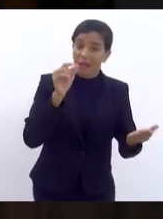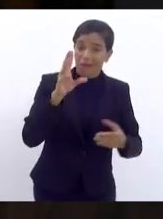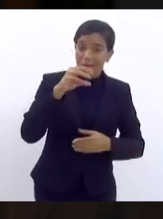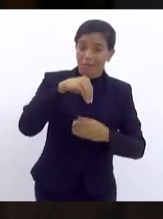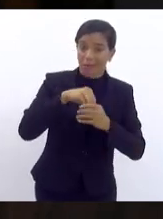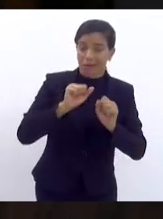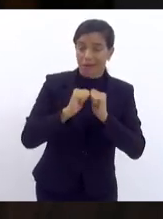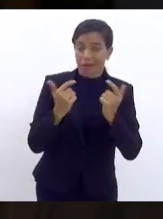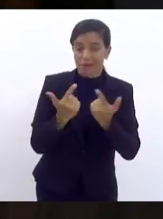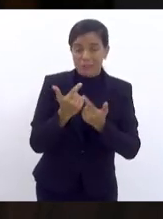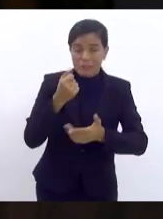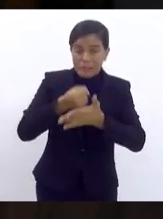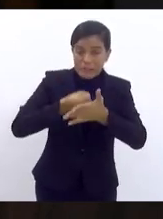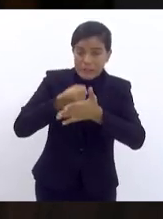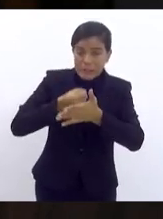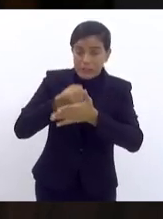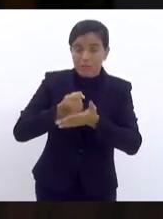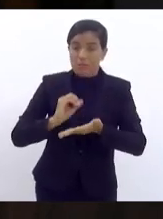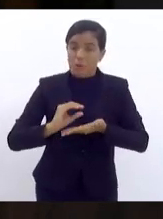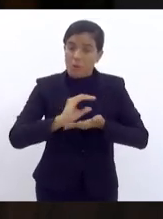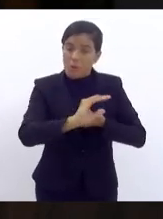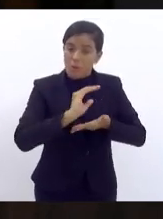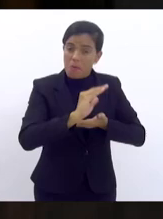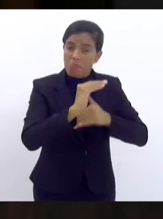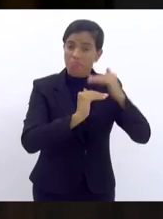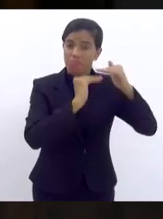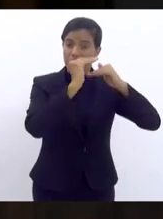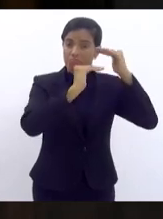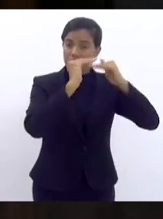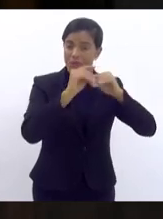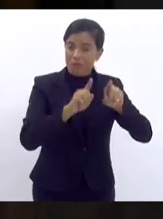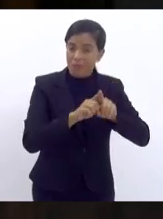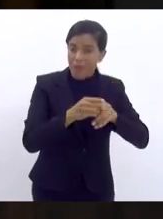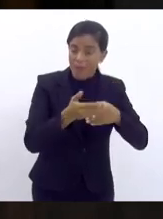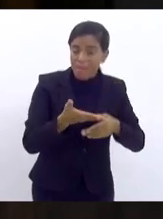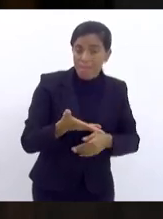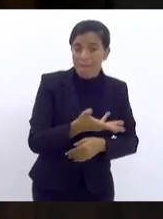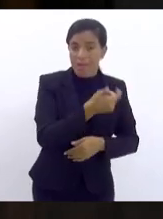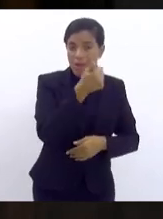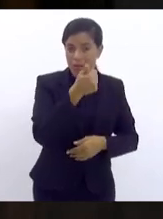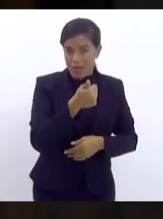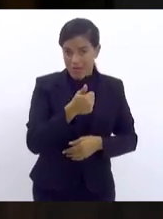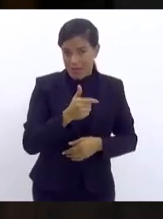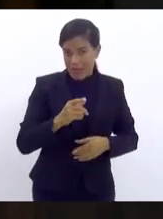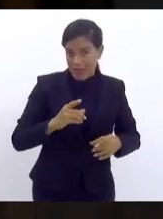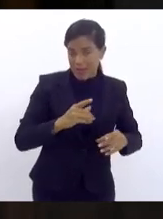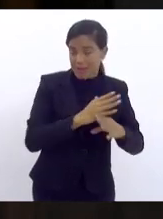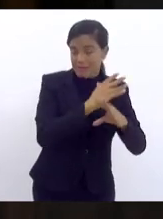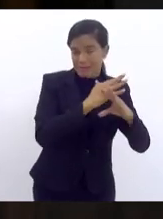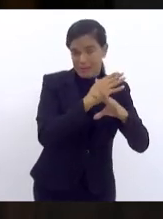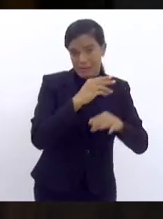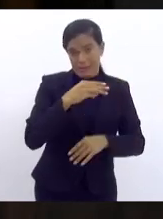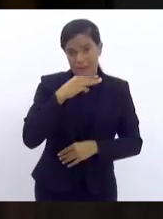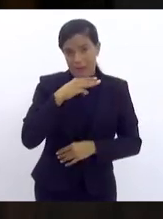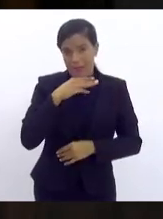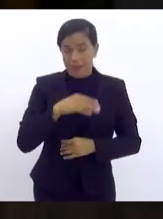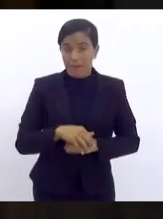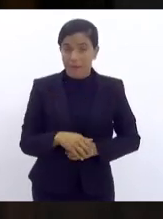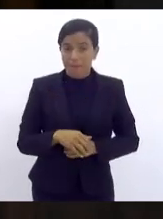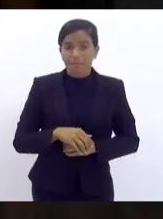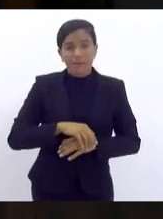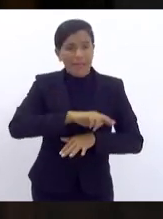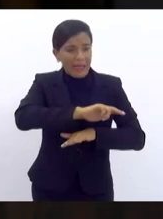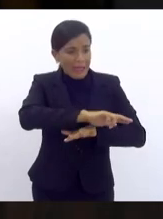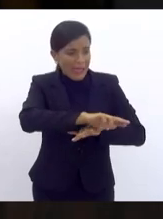vem lutando por investimentos, por melhoria, por avanços na cidade de Mangaratiba, nas mais diversas áreas,